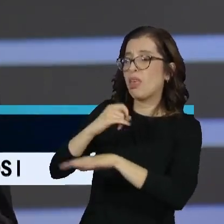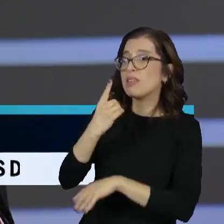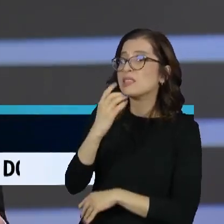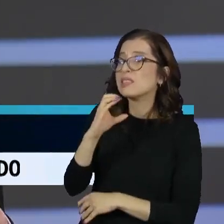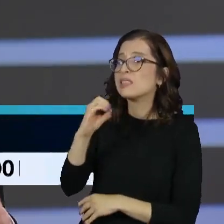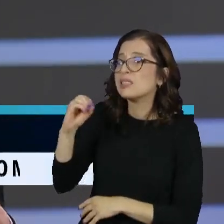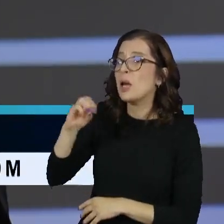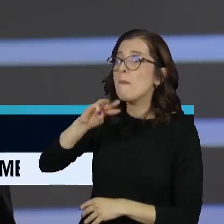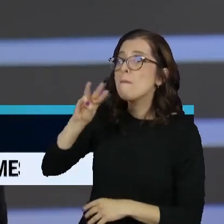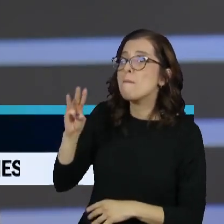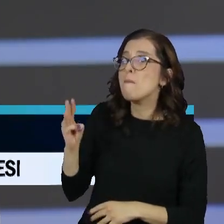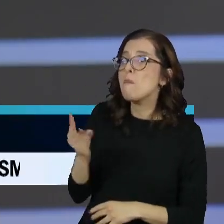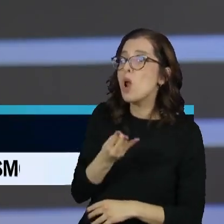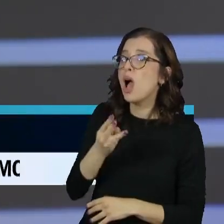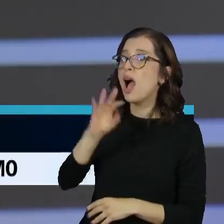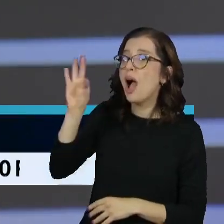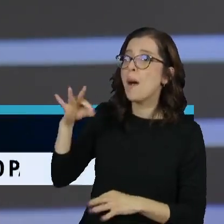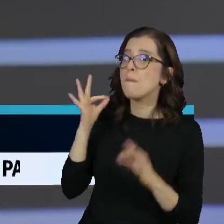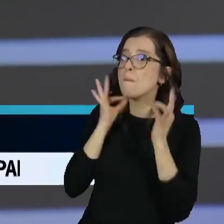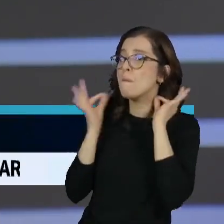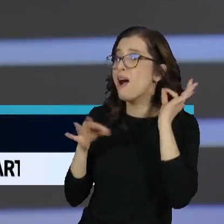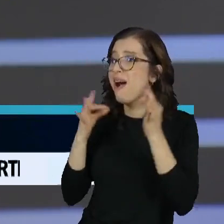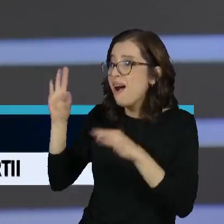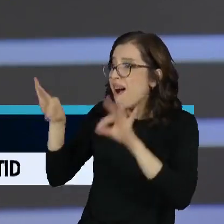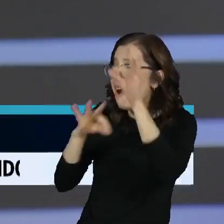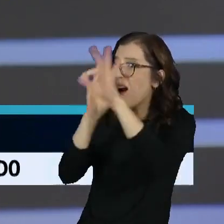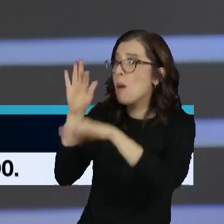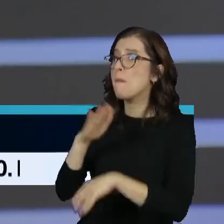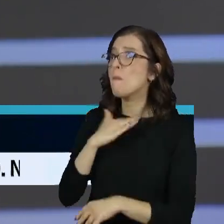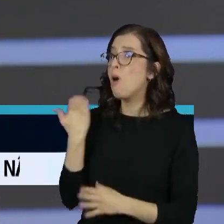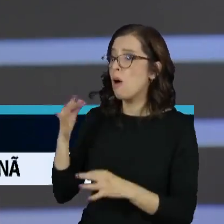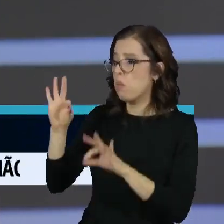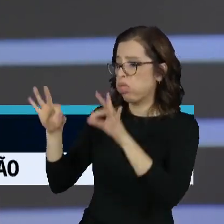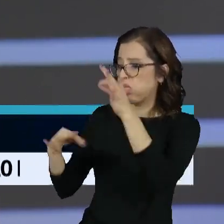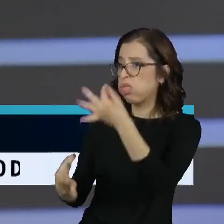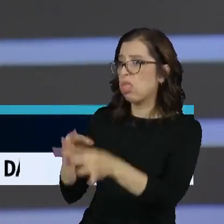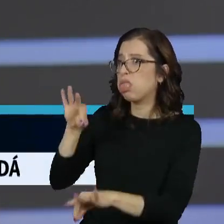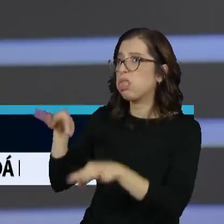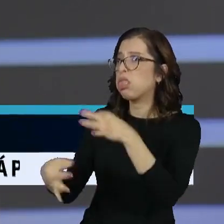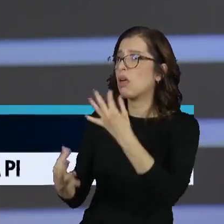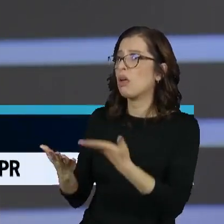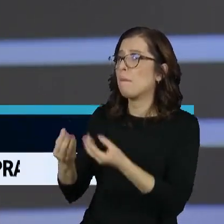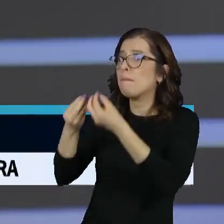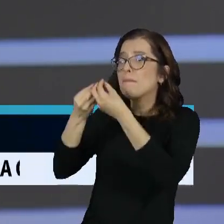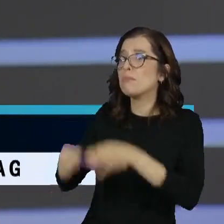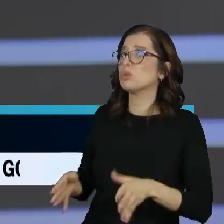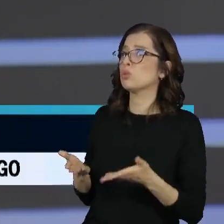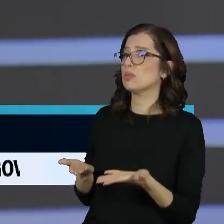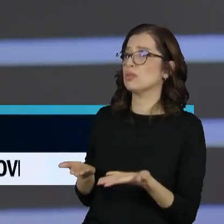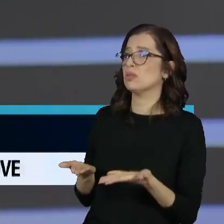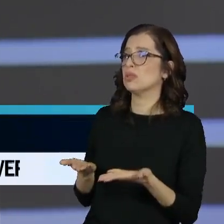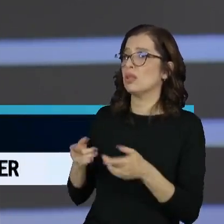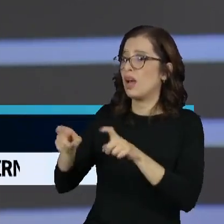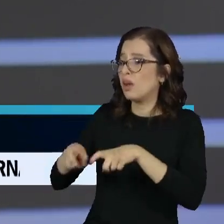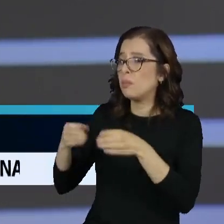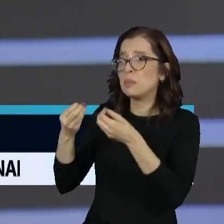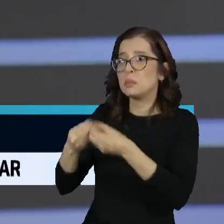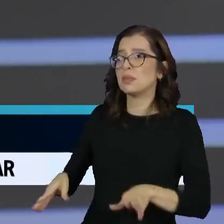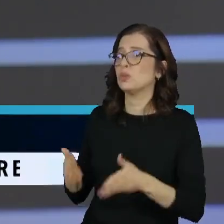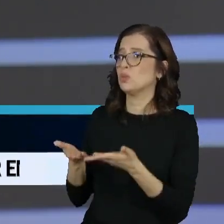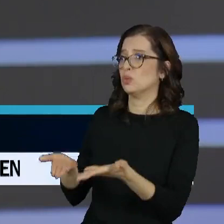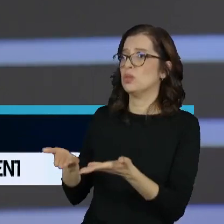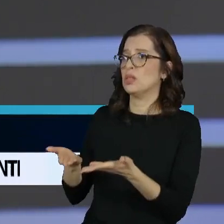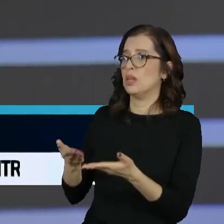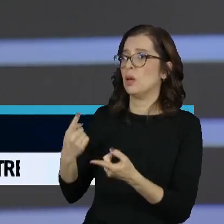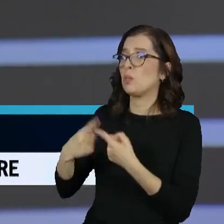é polinizadora. Então, eu acho que temos que olhar com muito cuidado e saber que